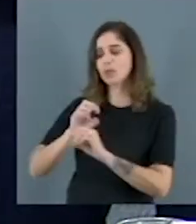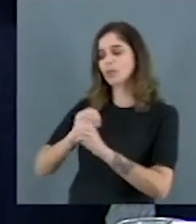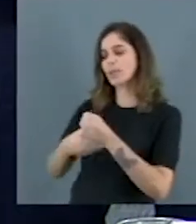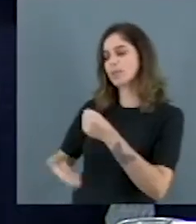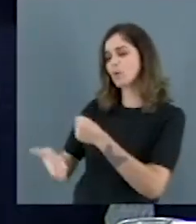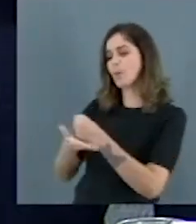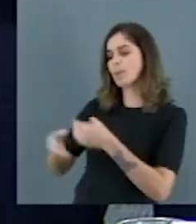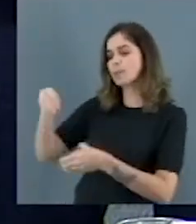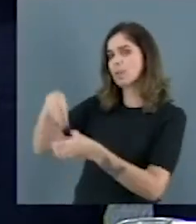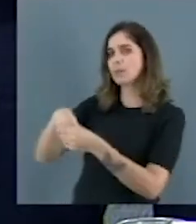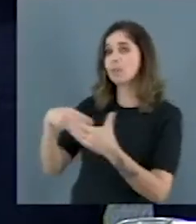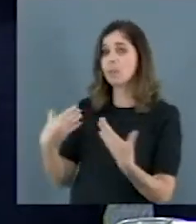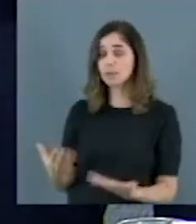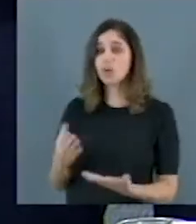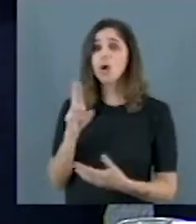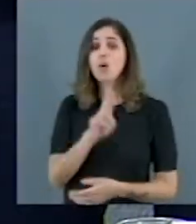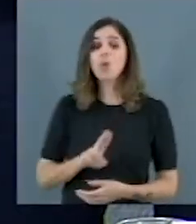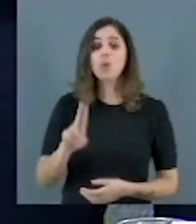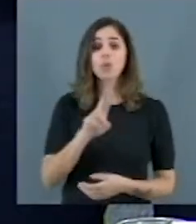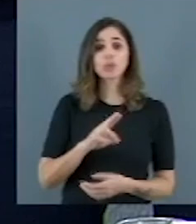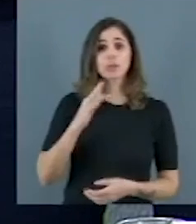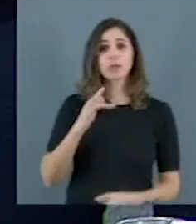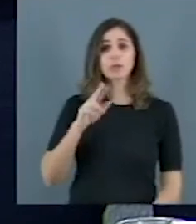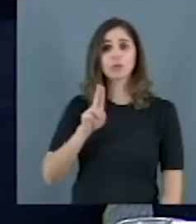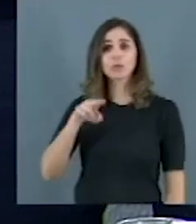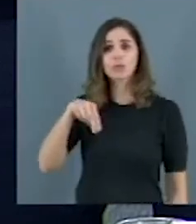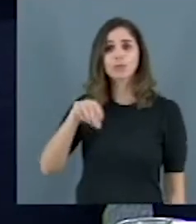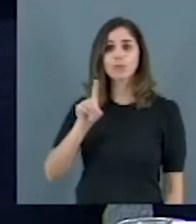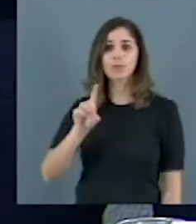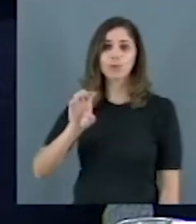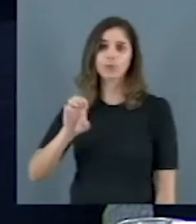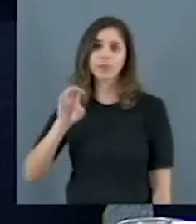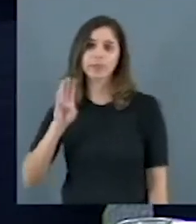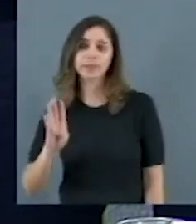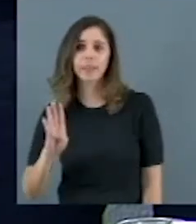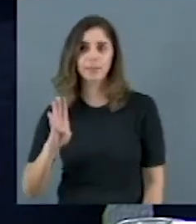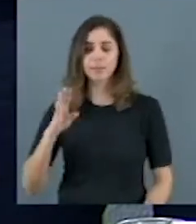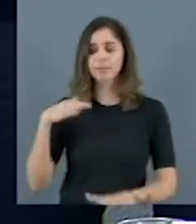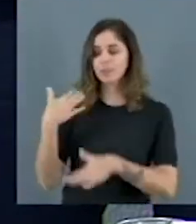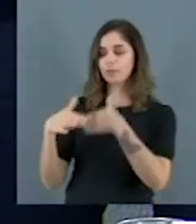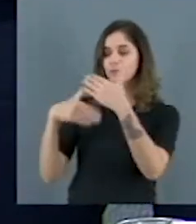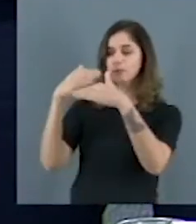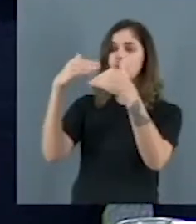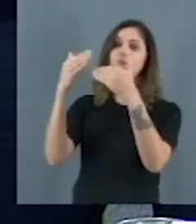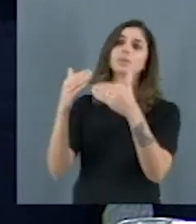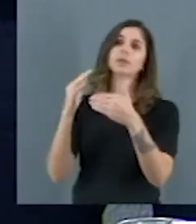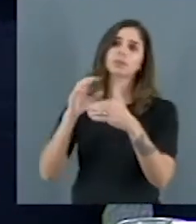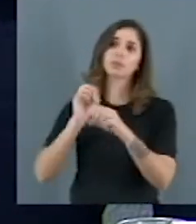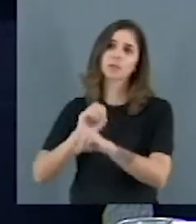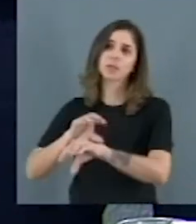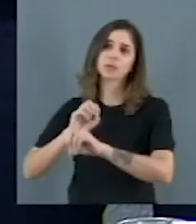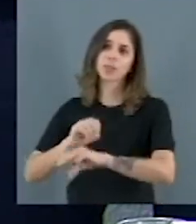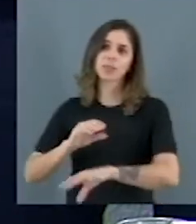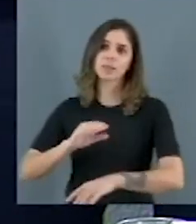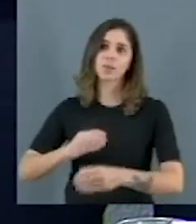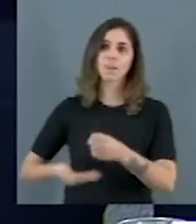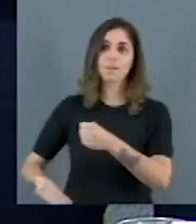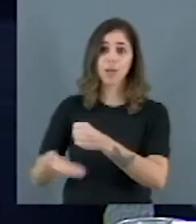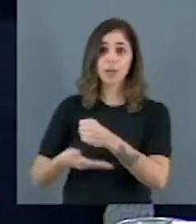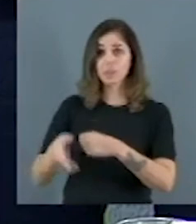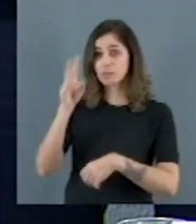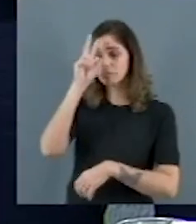70% do FUNDEB, do Fundo de Manutenção e Desenvolvimento da Educação Básica. Lembremos que no ano de